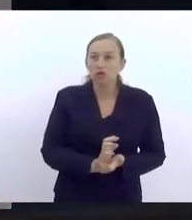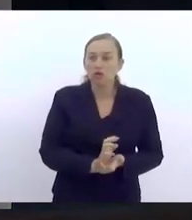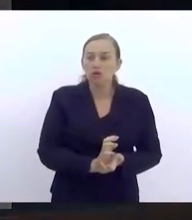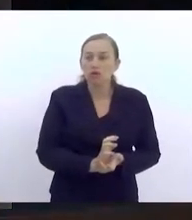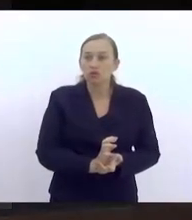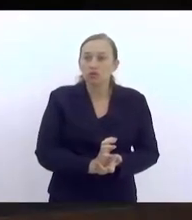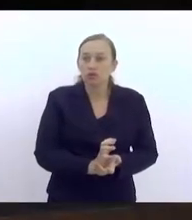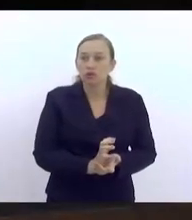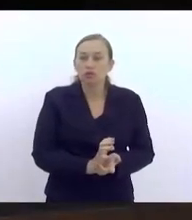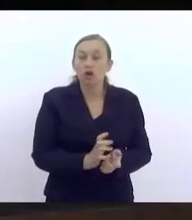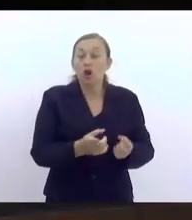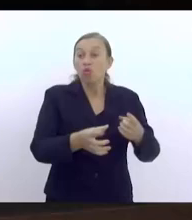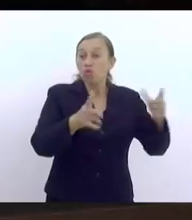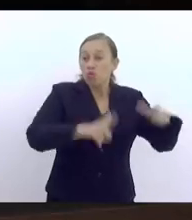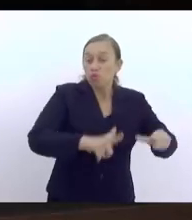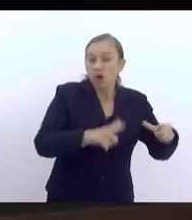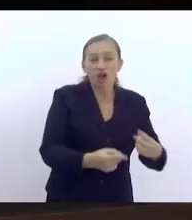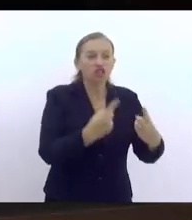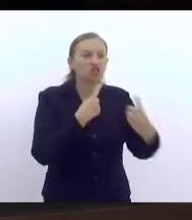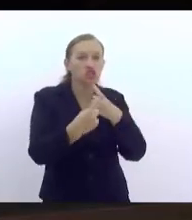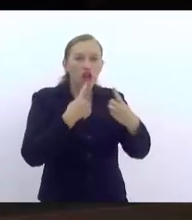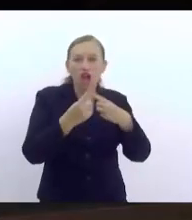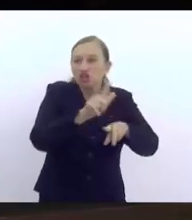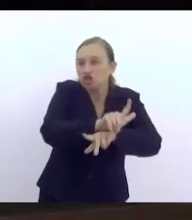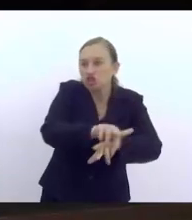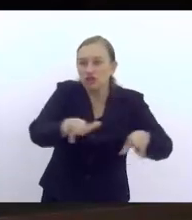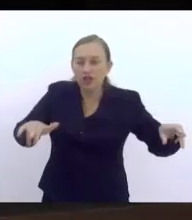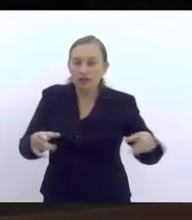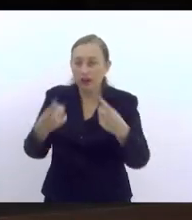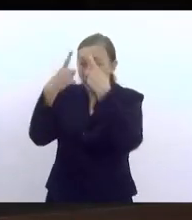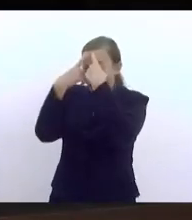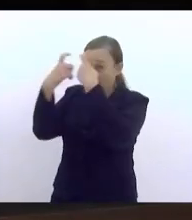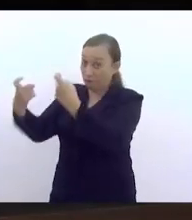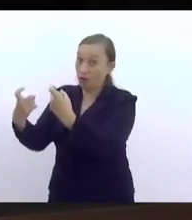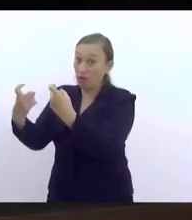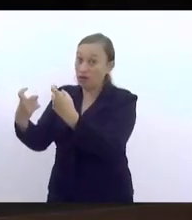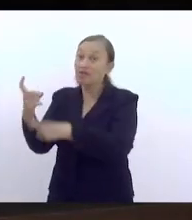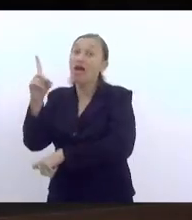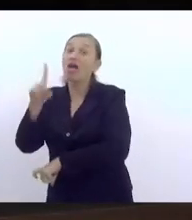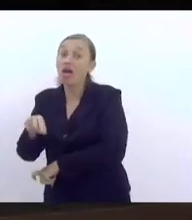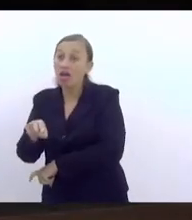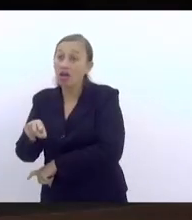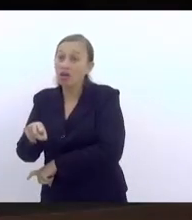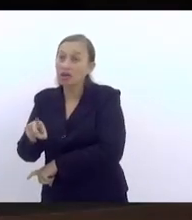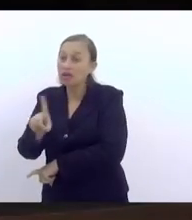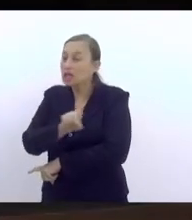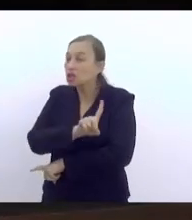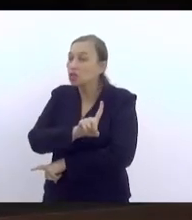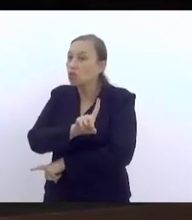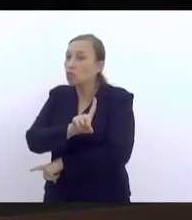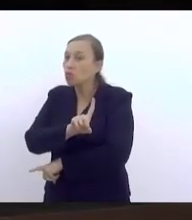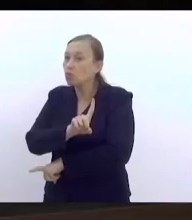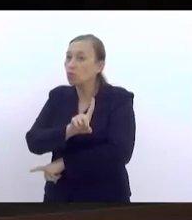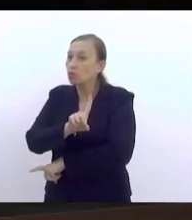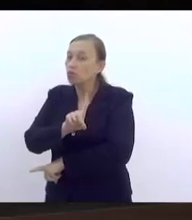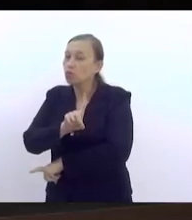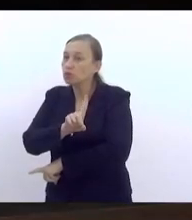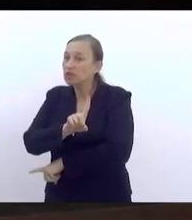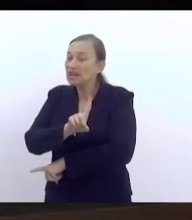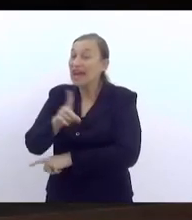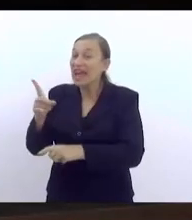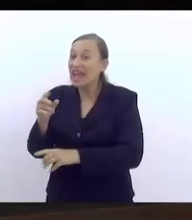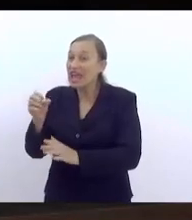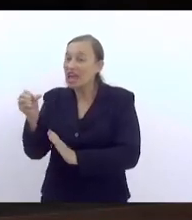espaço de diálogo com o diferente. A violência é o não manejo desse conflito, e a